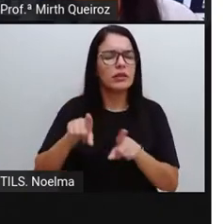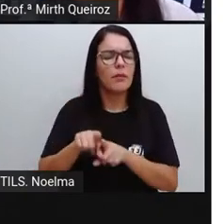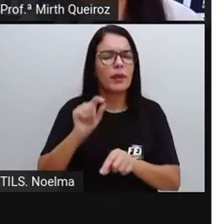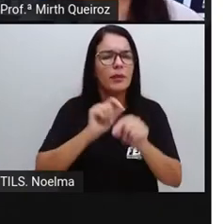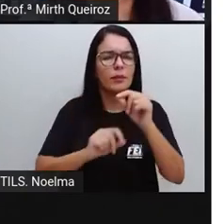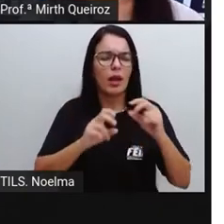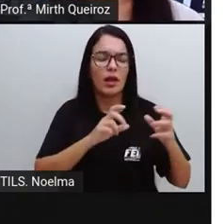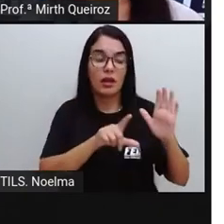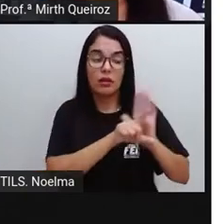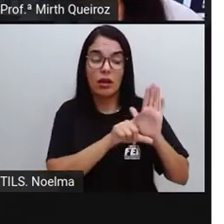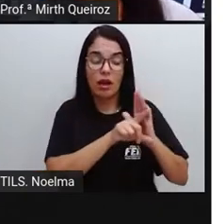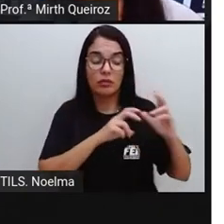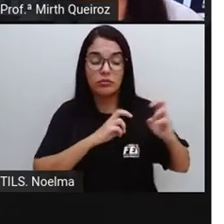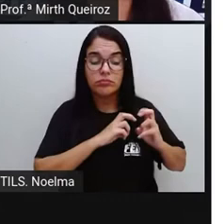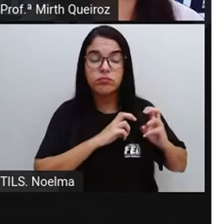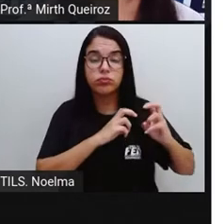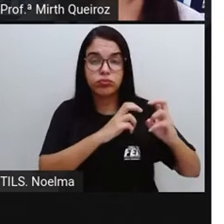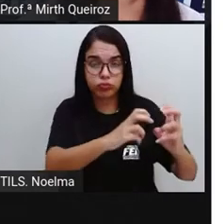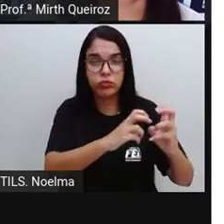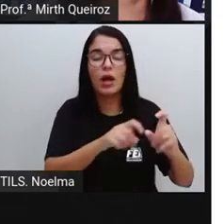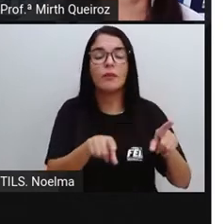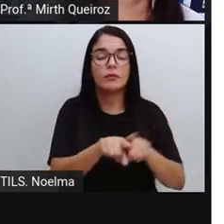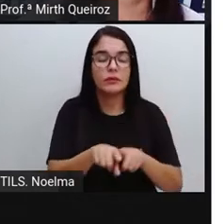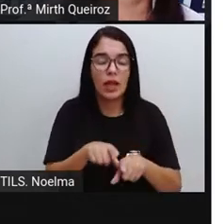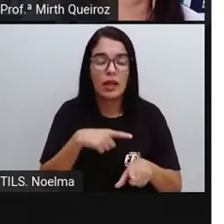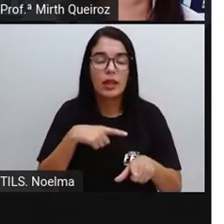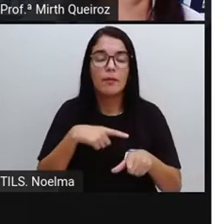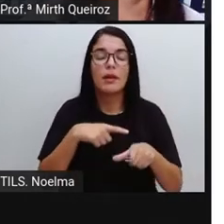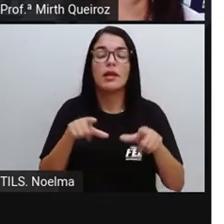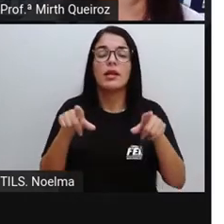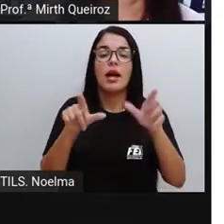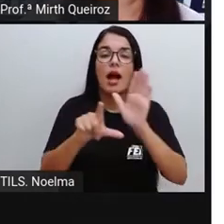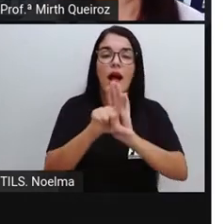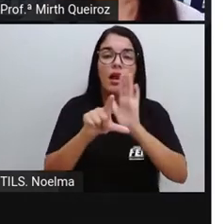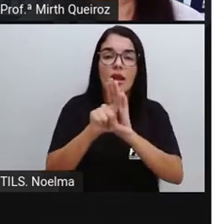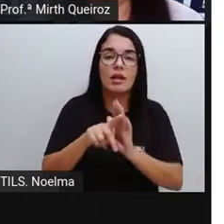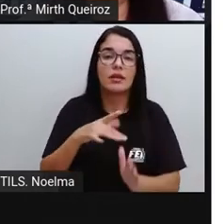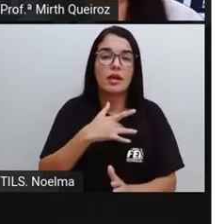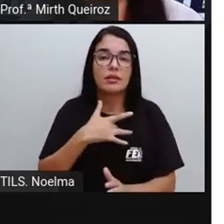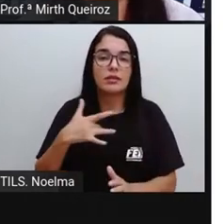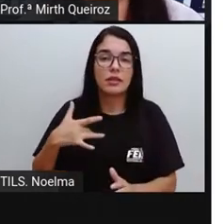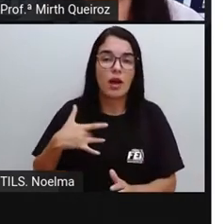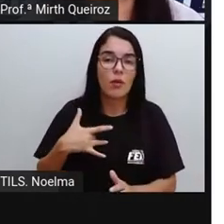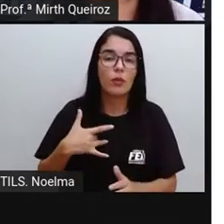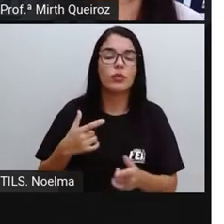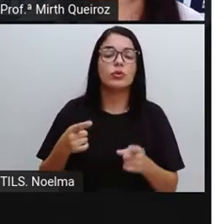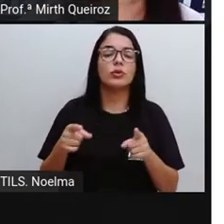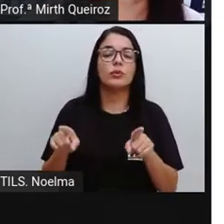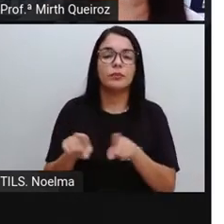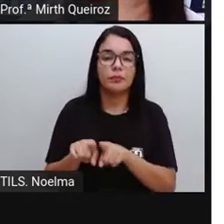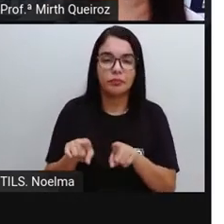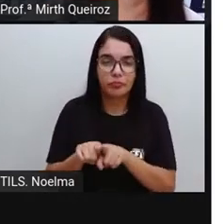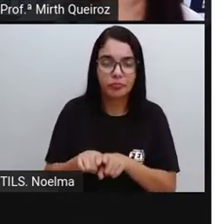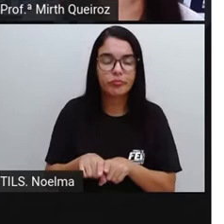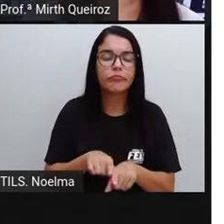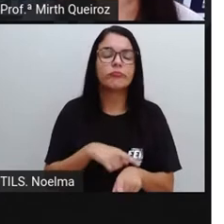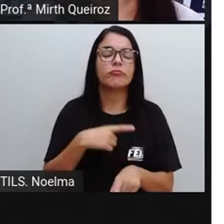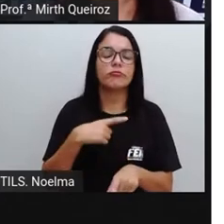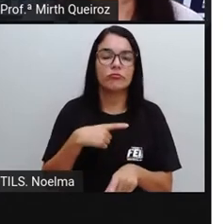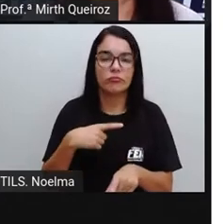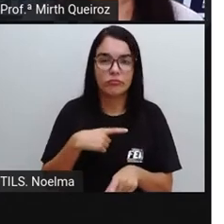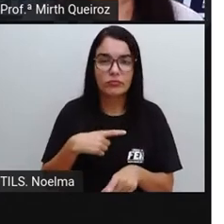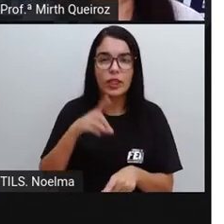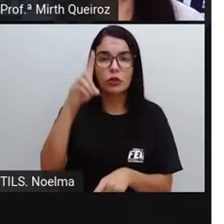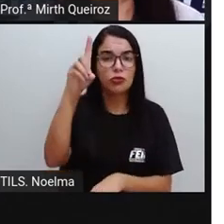ao trânsito O Código de Trânsito Assim como a gente tem também na lei, na Constituição Em relação à nossa saúde